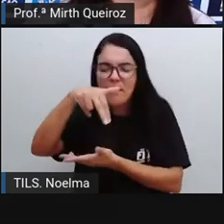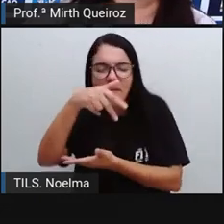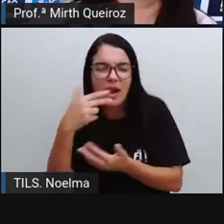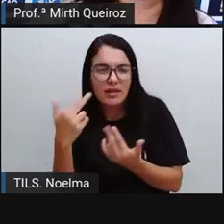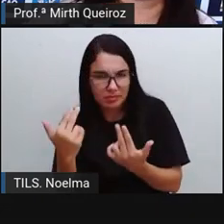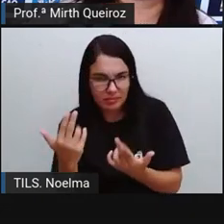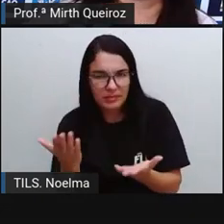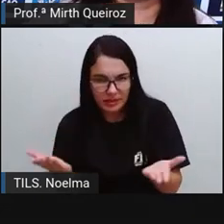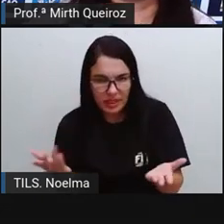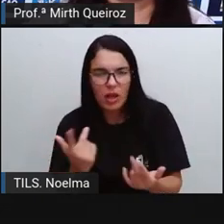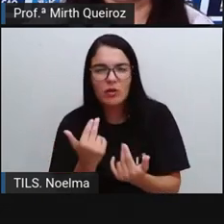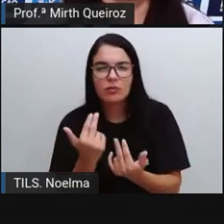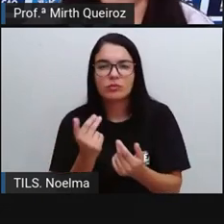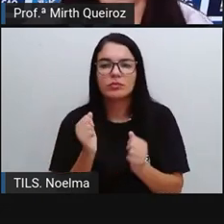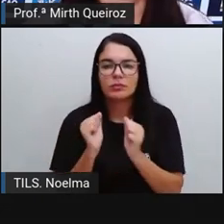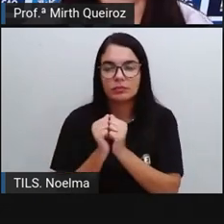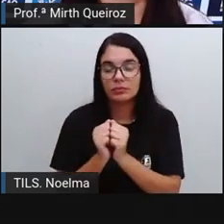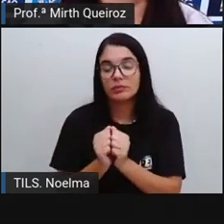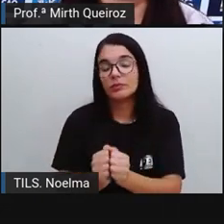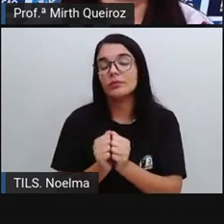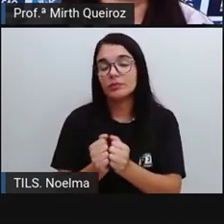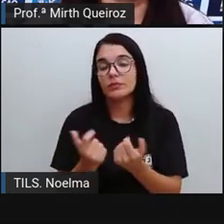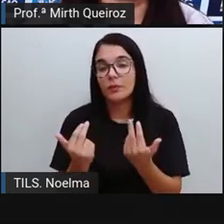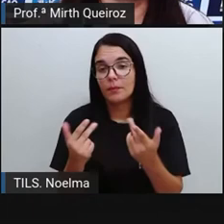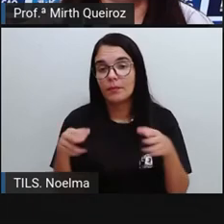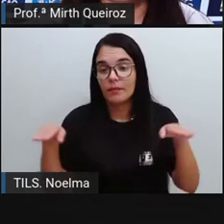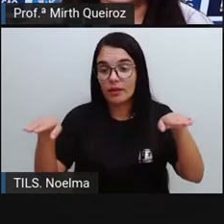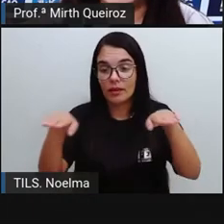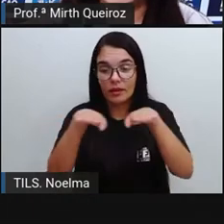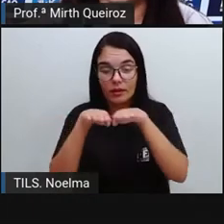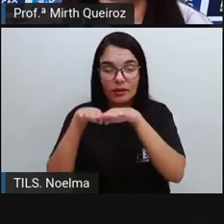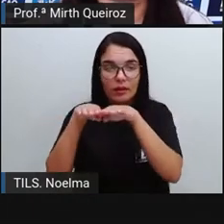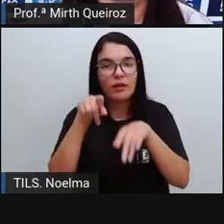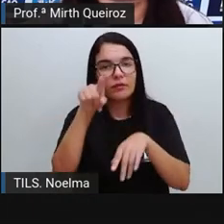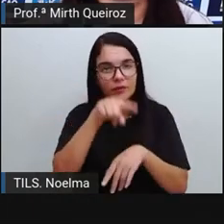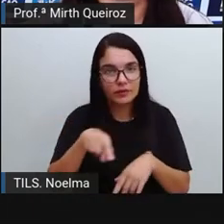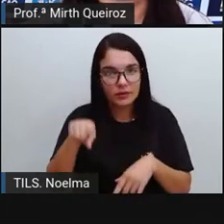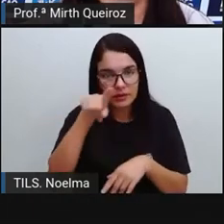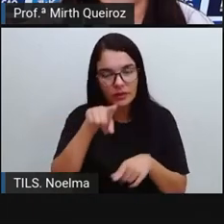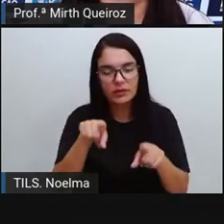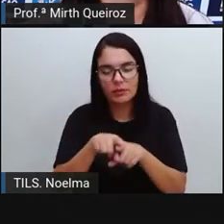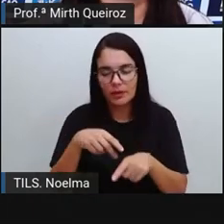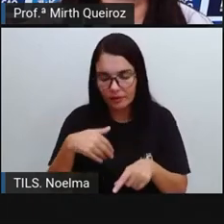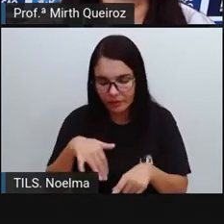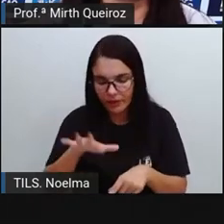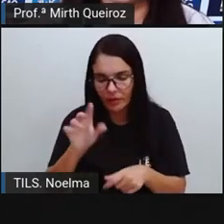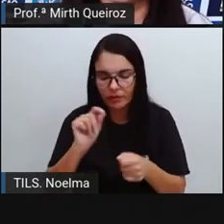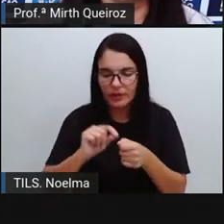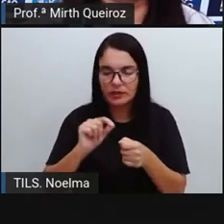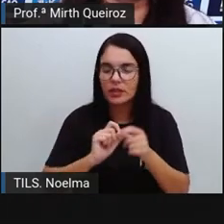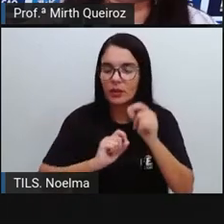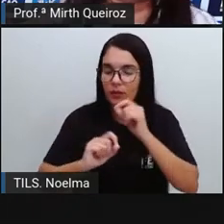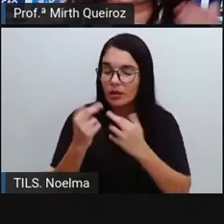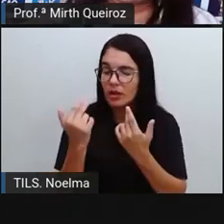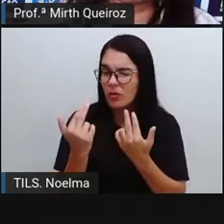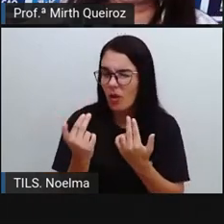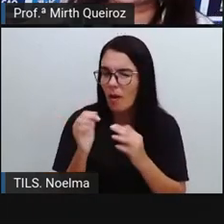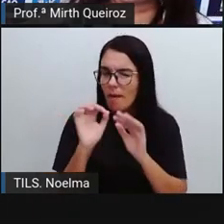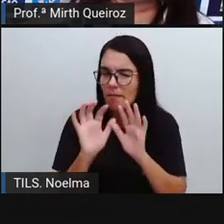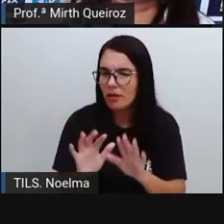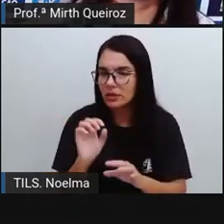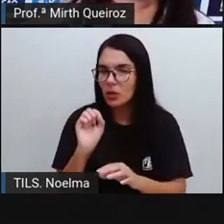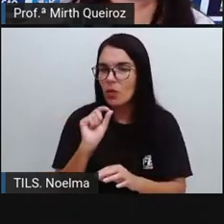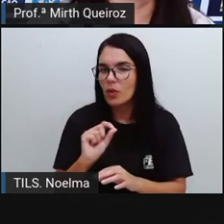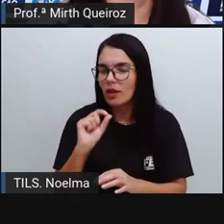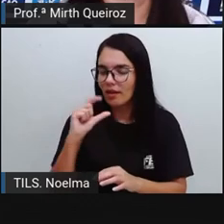Um lado tinha que ser igual ao outro, vocês vão fazer também esse caminho do rei, sendo que um lado, o que tem em um